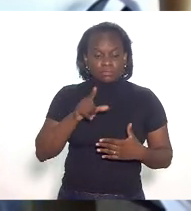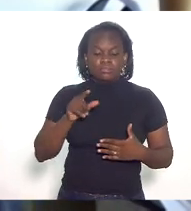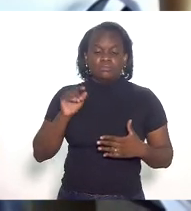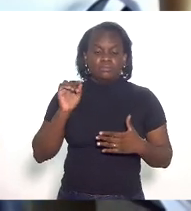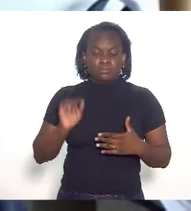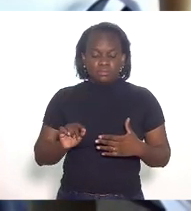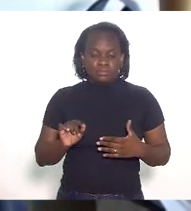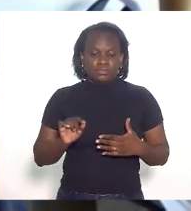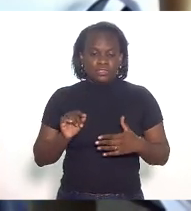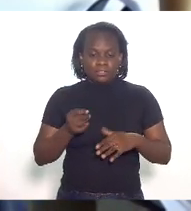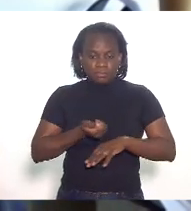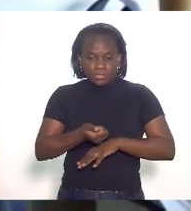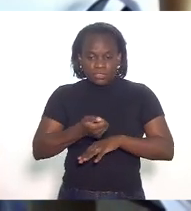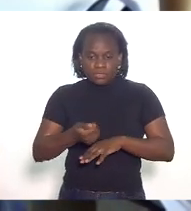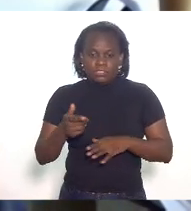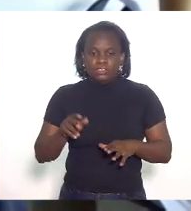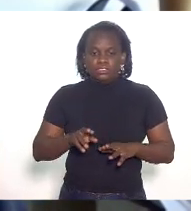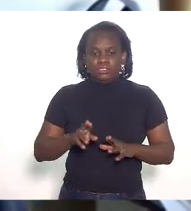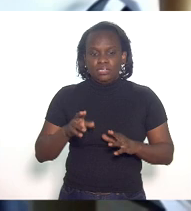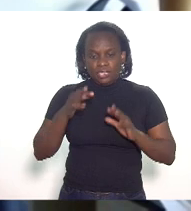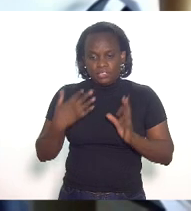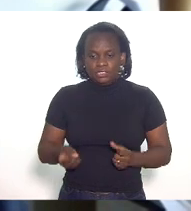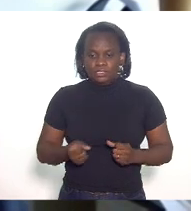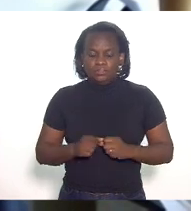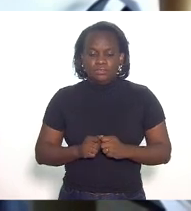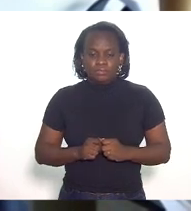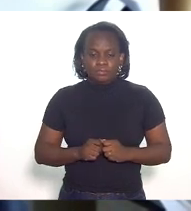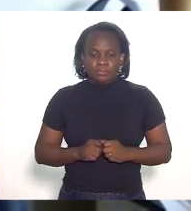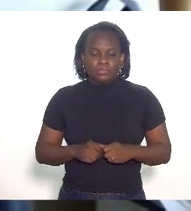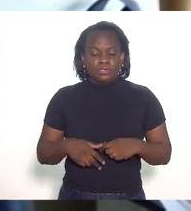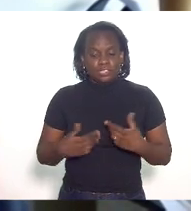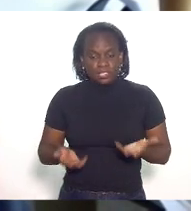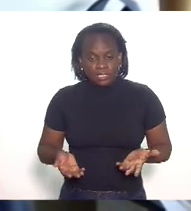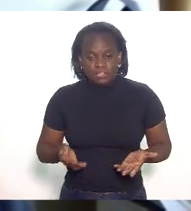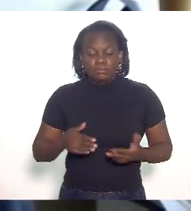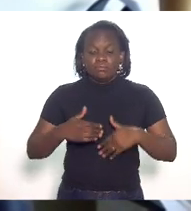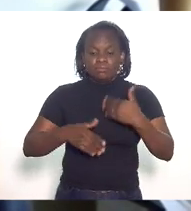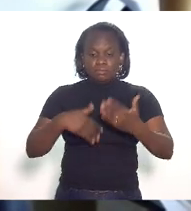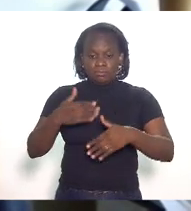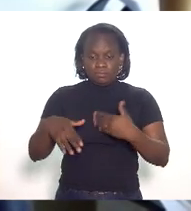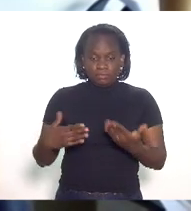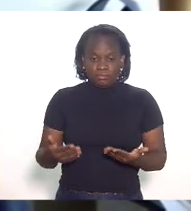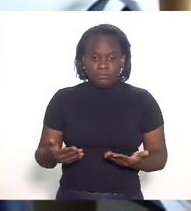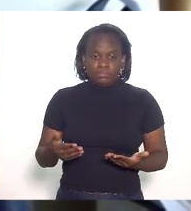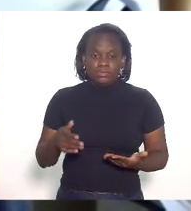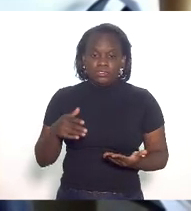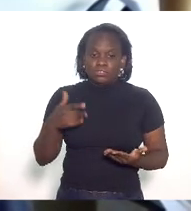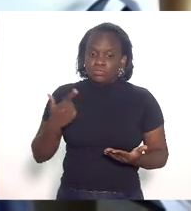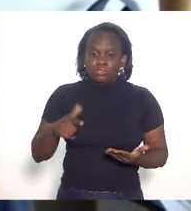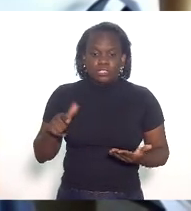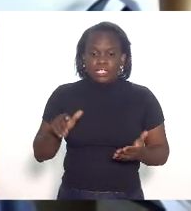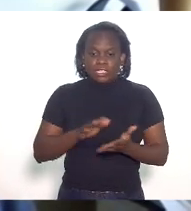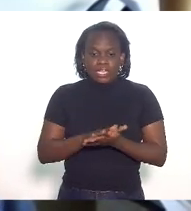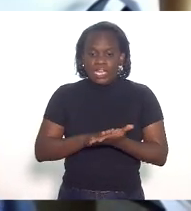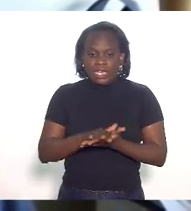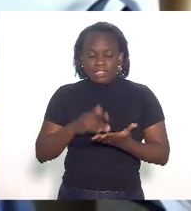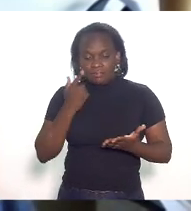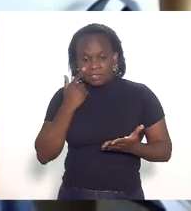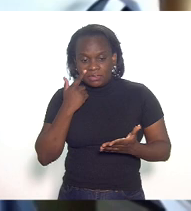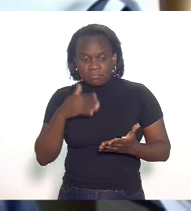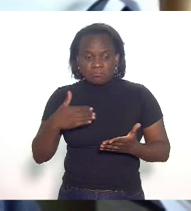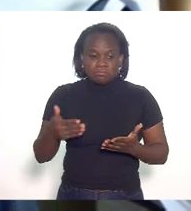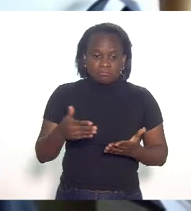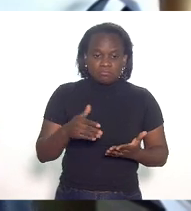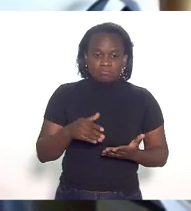viria o benefício do diferimento então por via de consequência não veio nenhuma estimativa